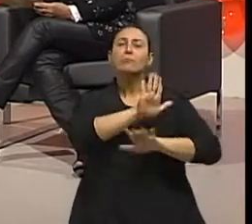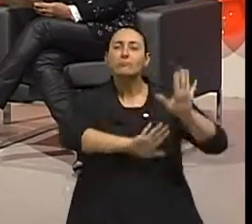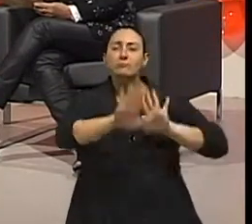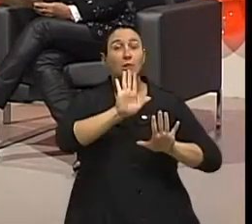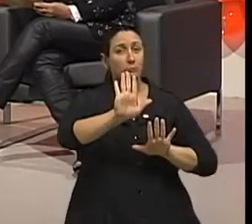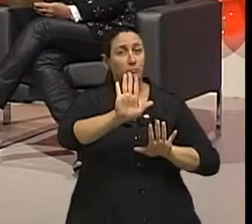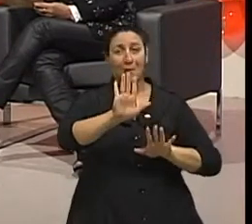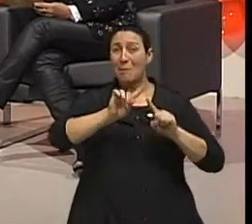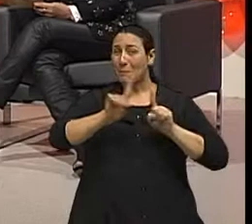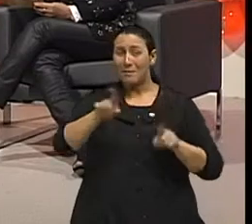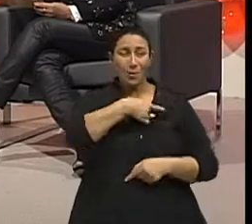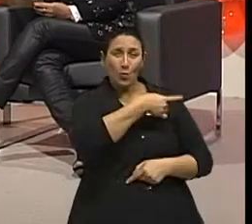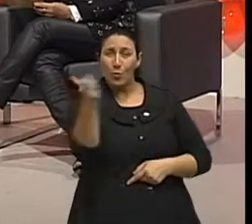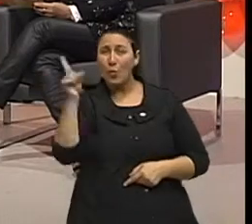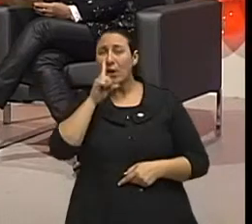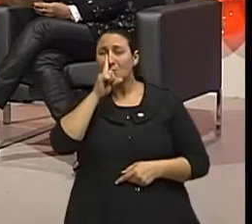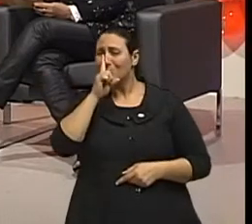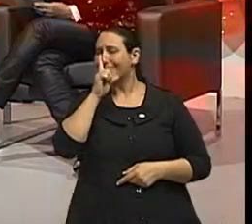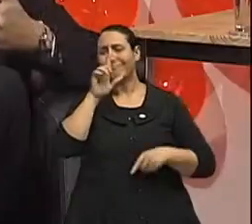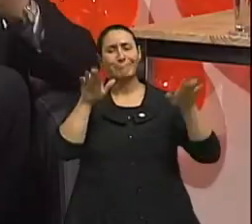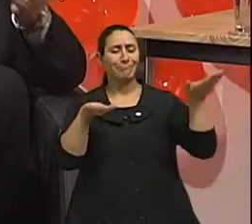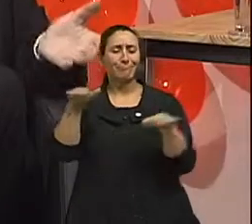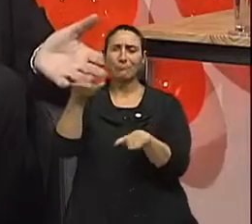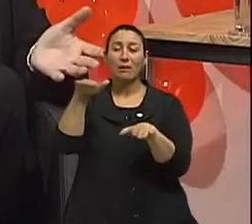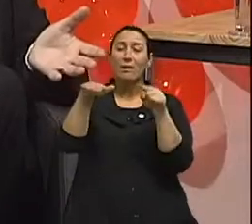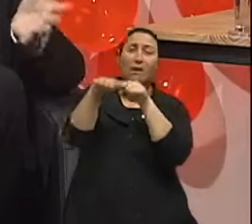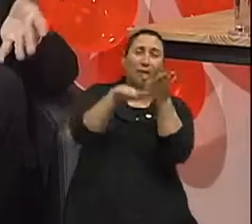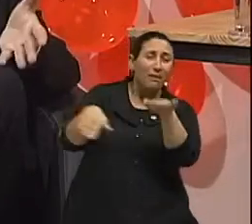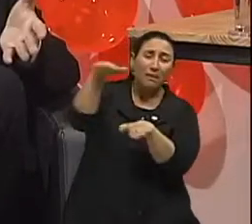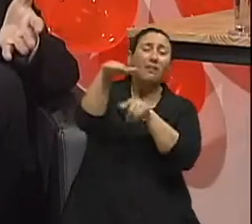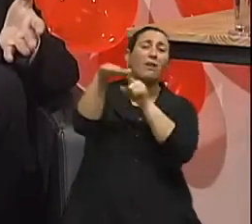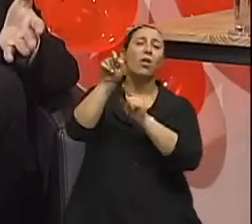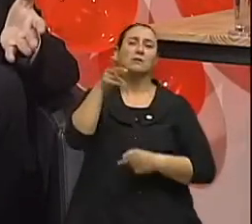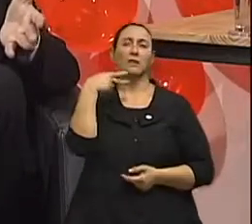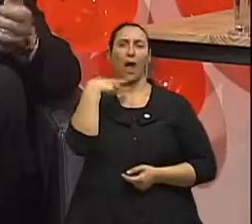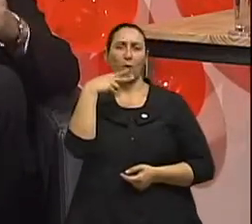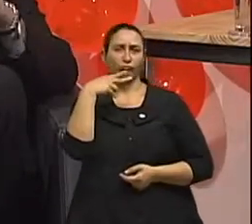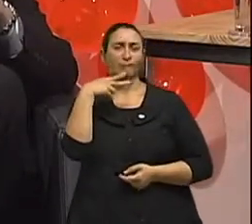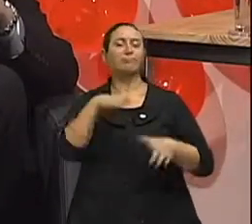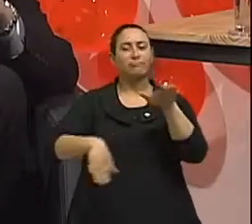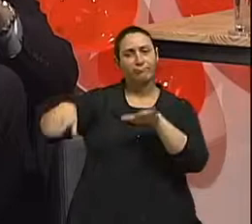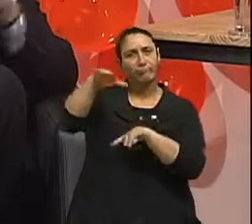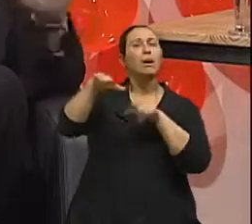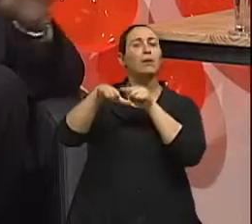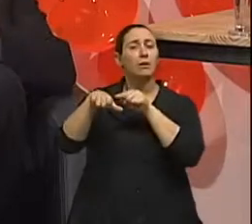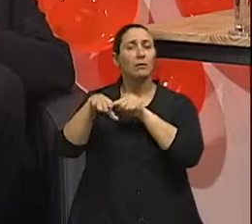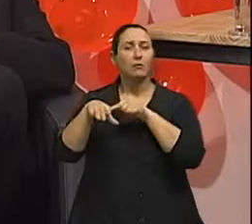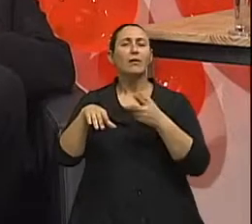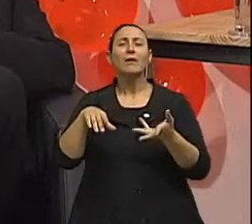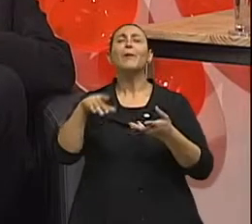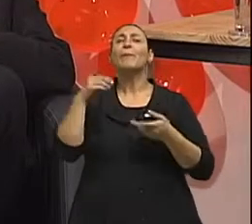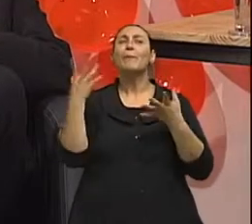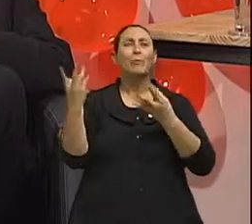cigarro é tão superior aos outros riscos que as atenções são importantes de serem assinaladas nesse sentido. É o cigarro, a